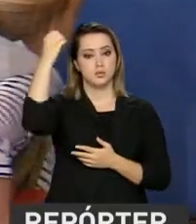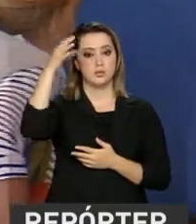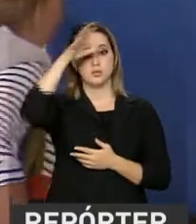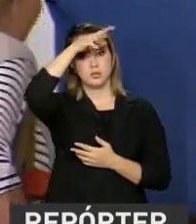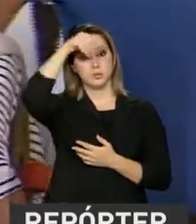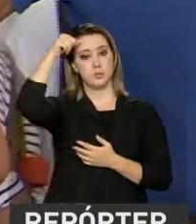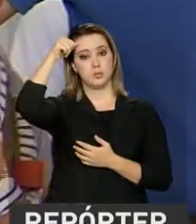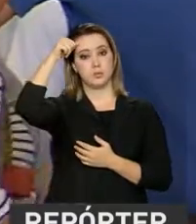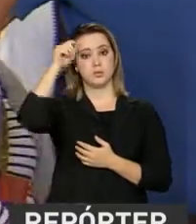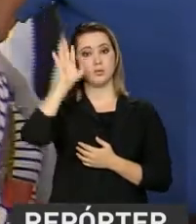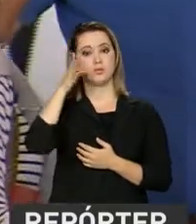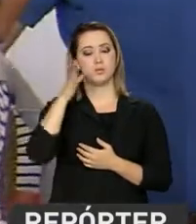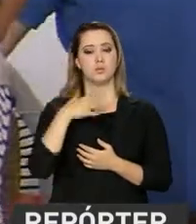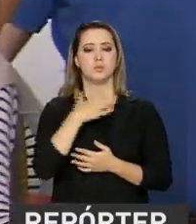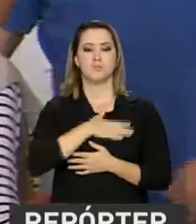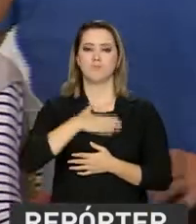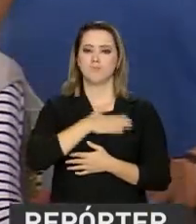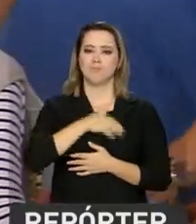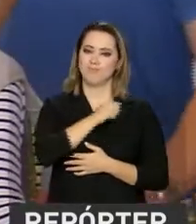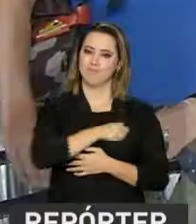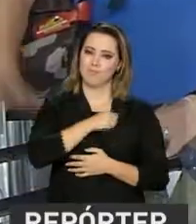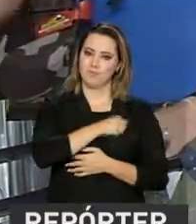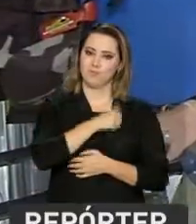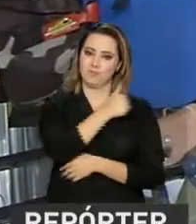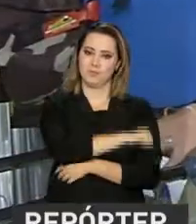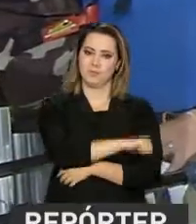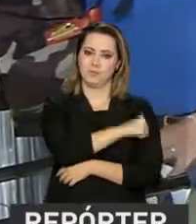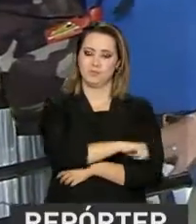Amazonas e já sentem saudades do Rio.